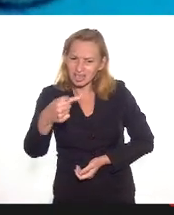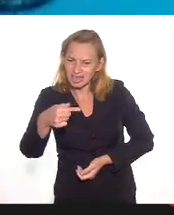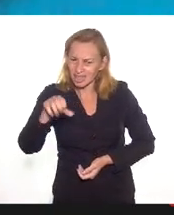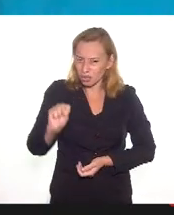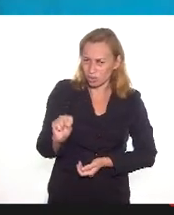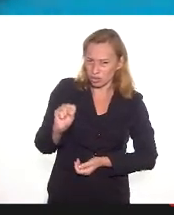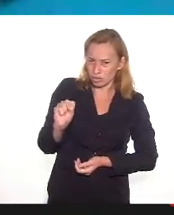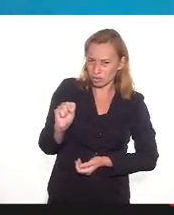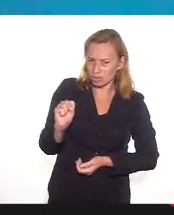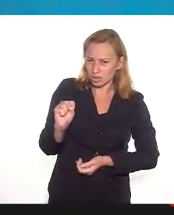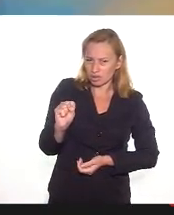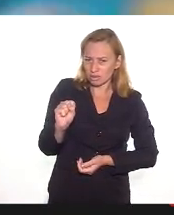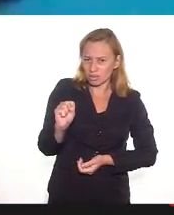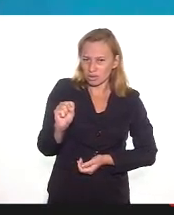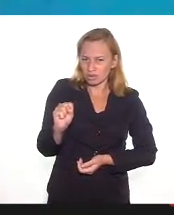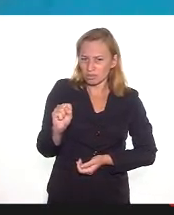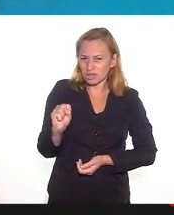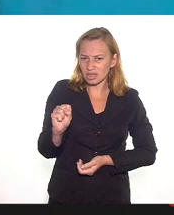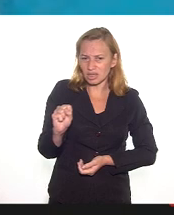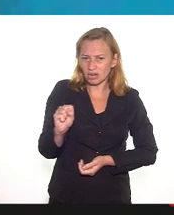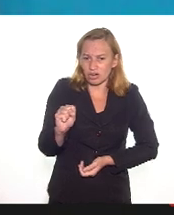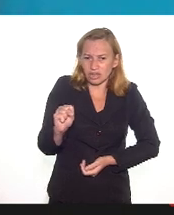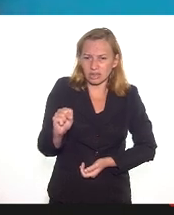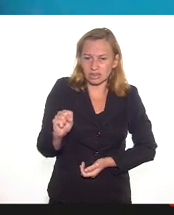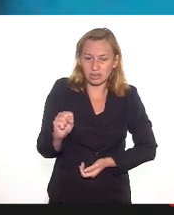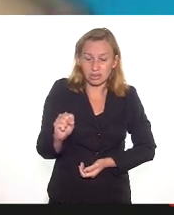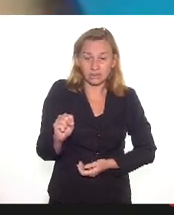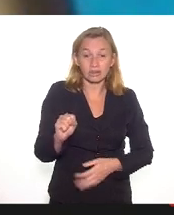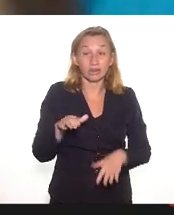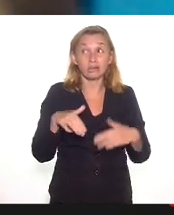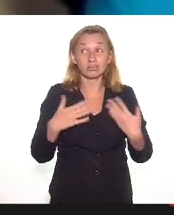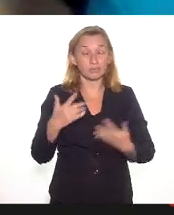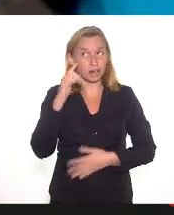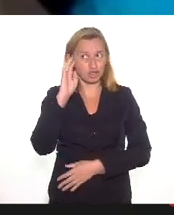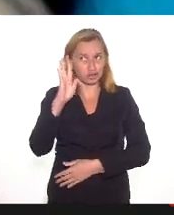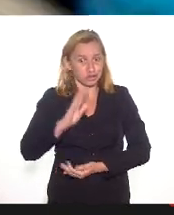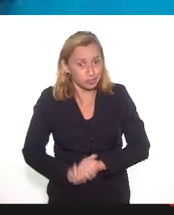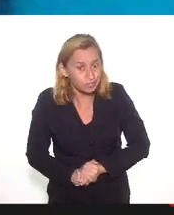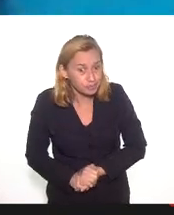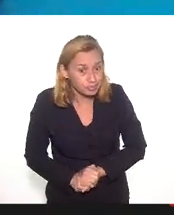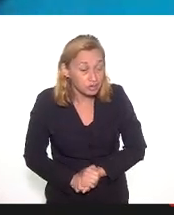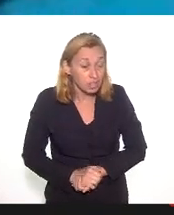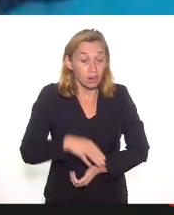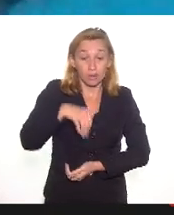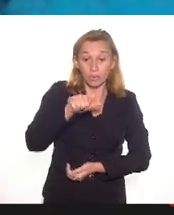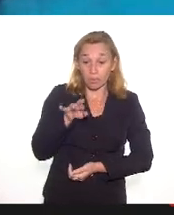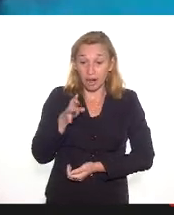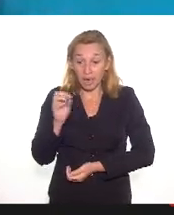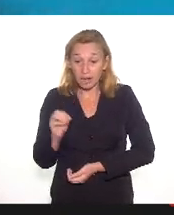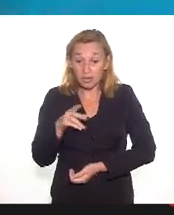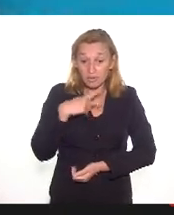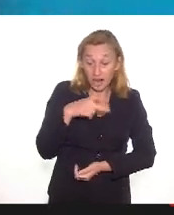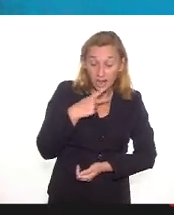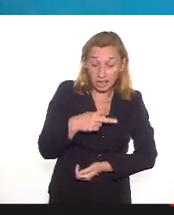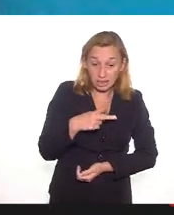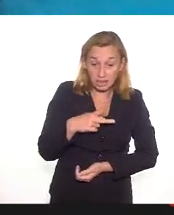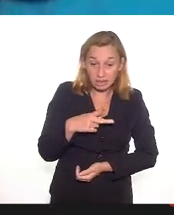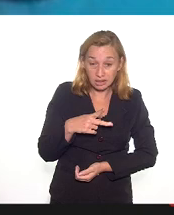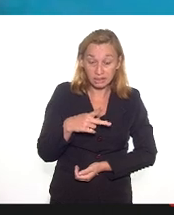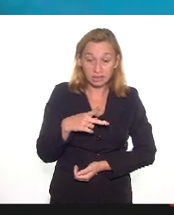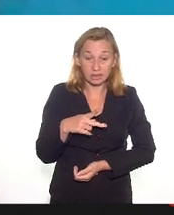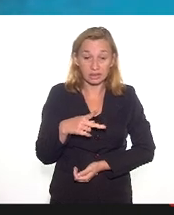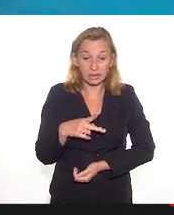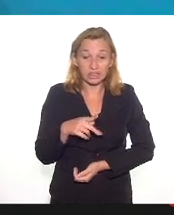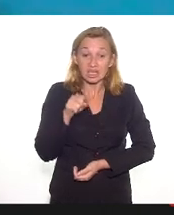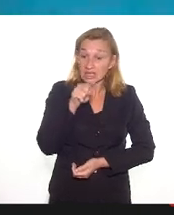não é isso? 1978, então imaginem, né, o Mário fala aqui do quadro de terceirizados, são